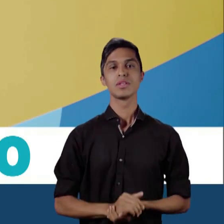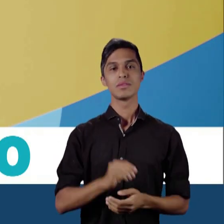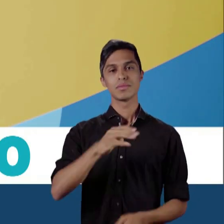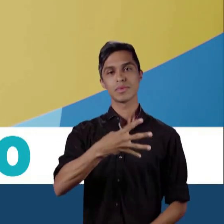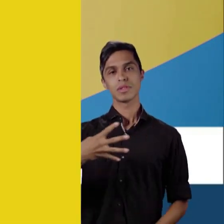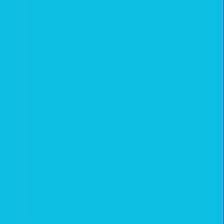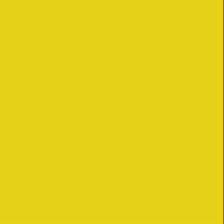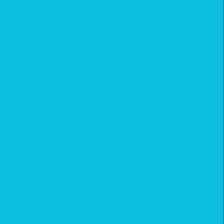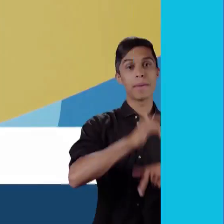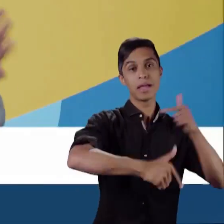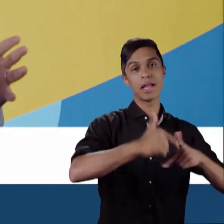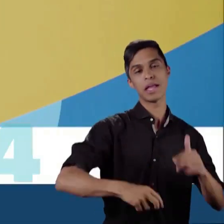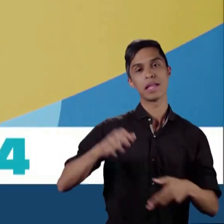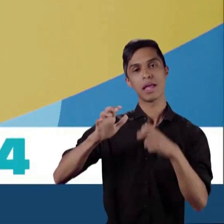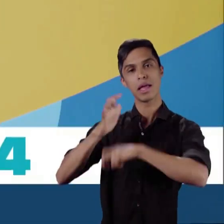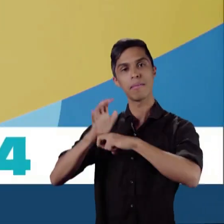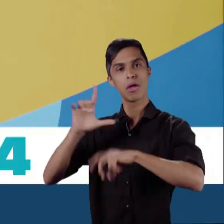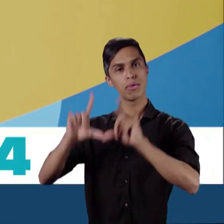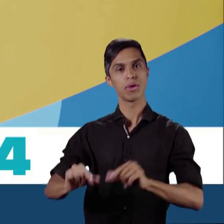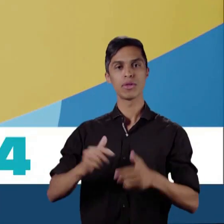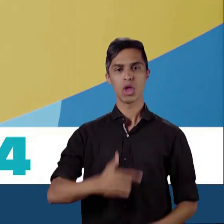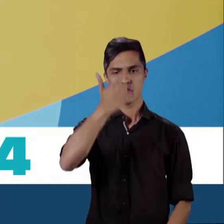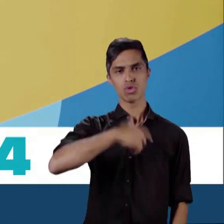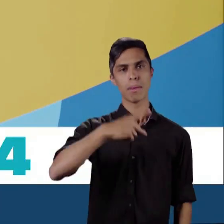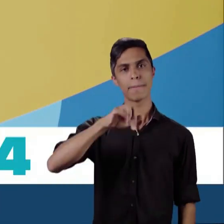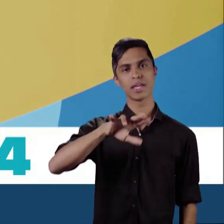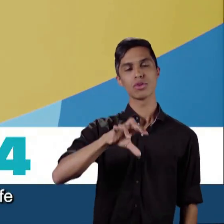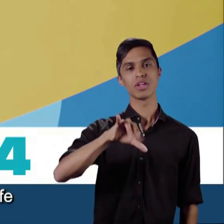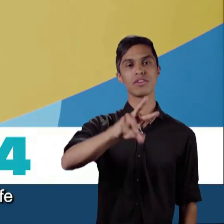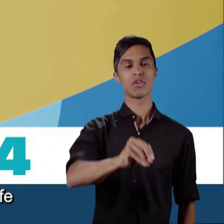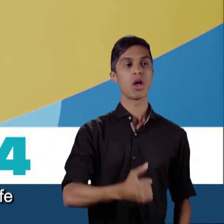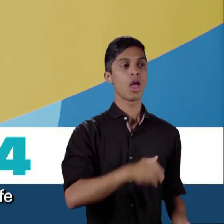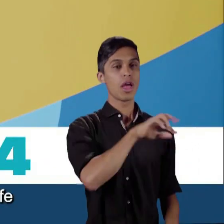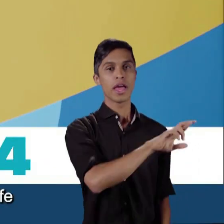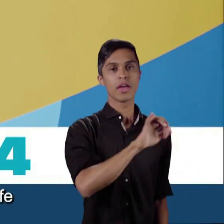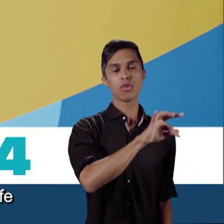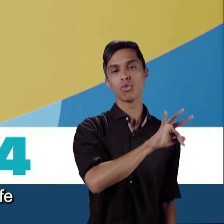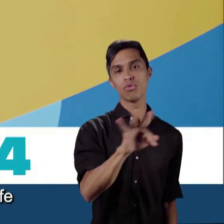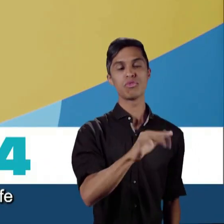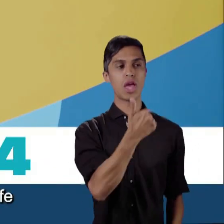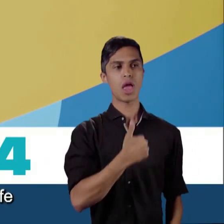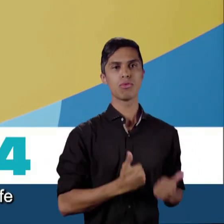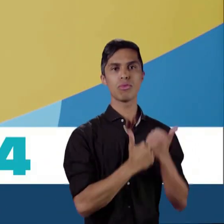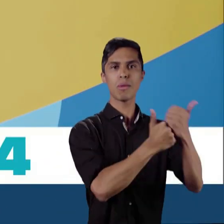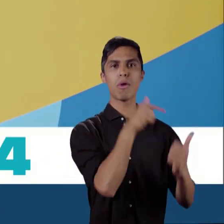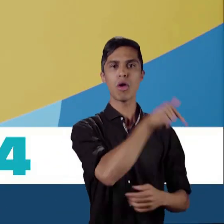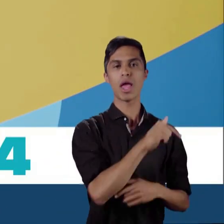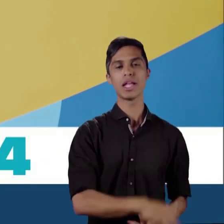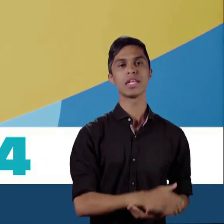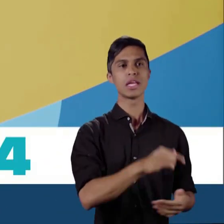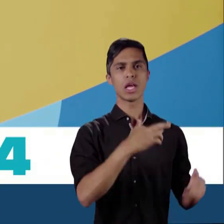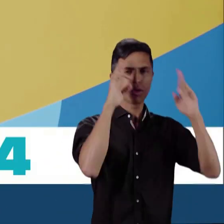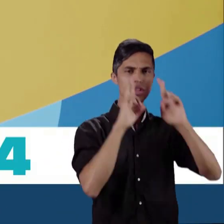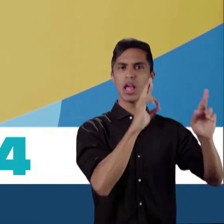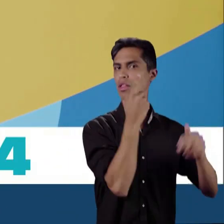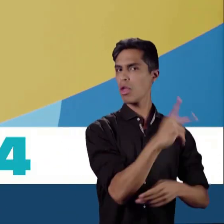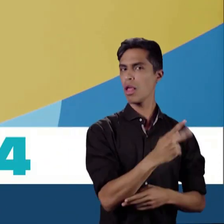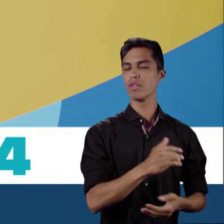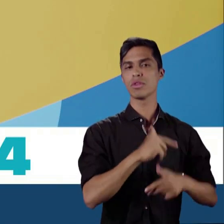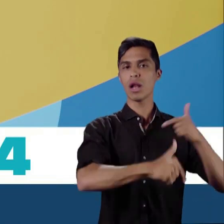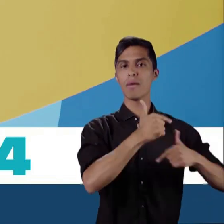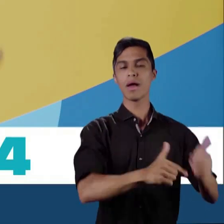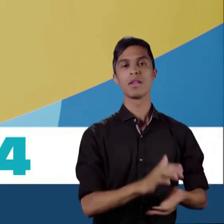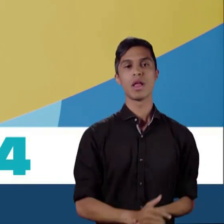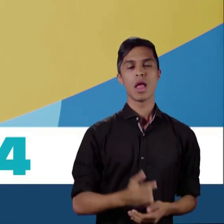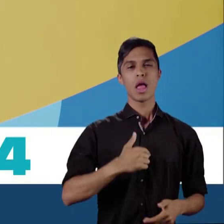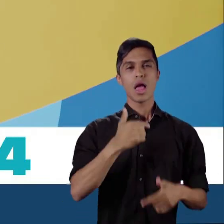Logo acima à direita. Mais empregos e menos imposto. Sou Pedro Ivo. Entrei na política convite do senador. Fundo padrão. Tenho a missão de honrar o seu legado. Pedro